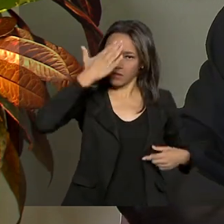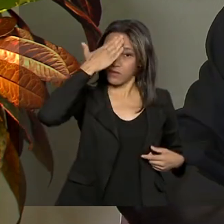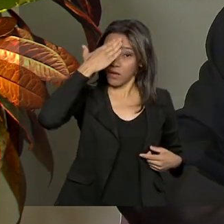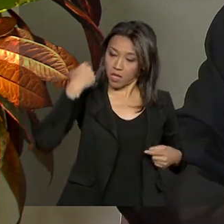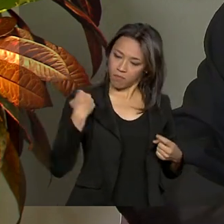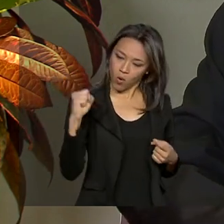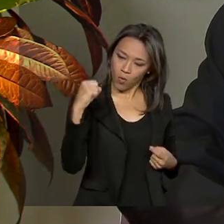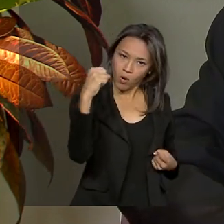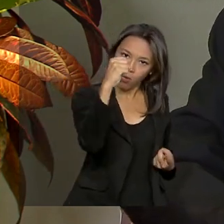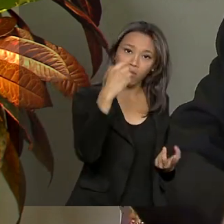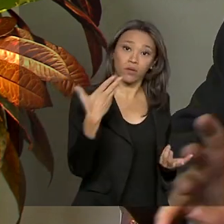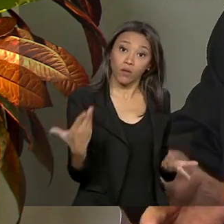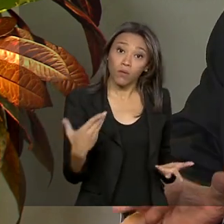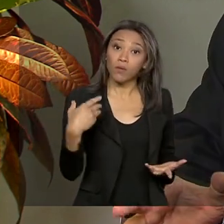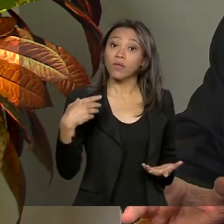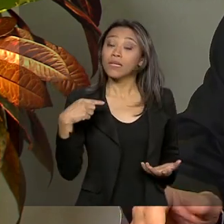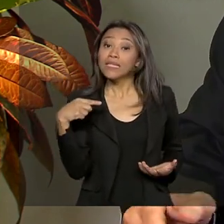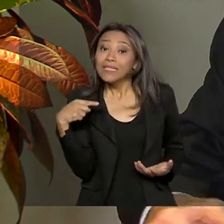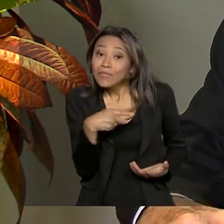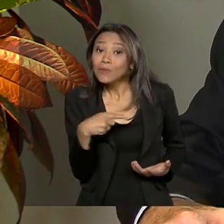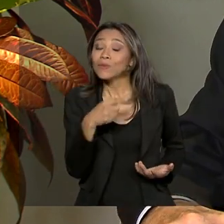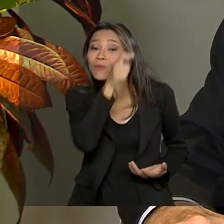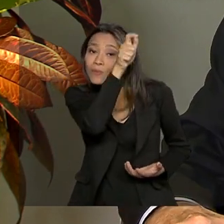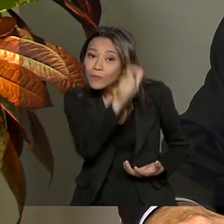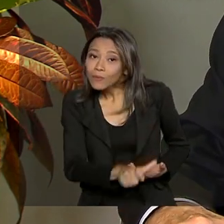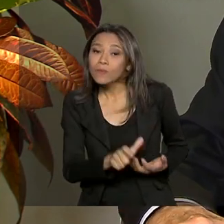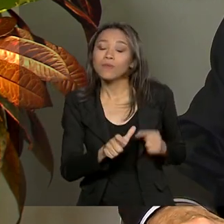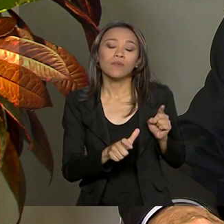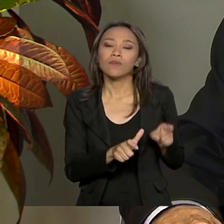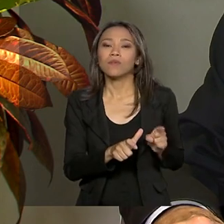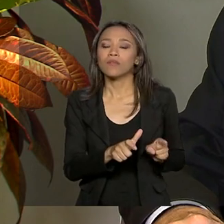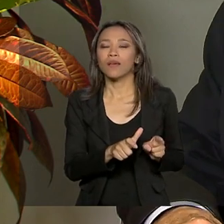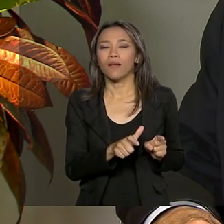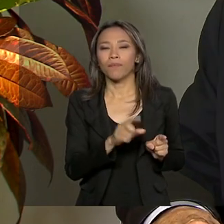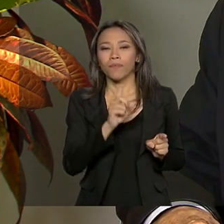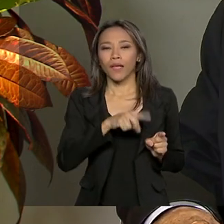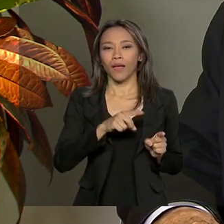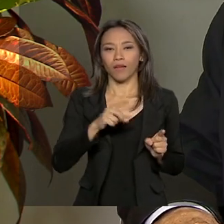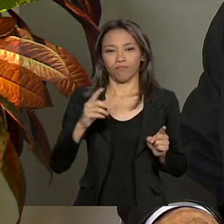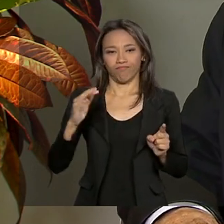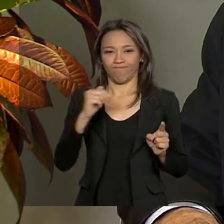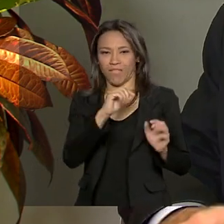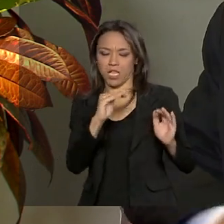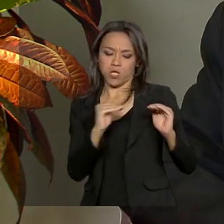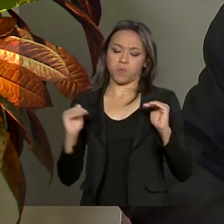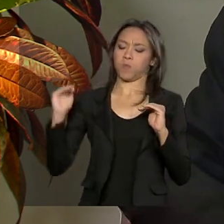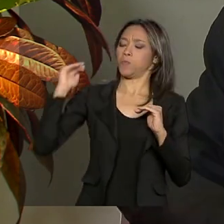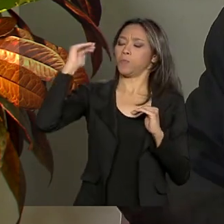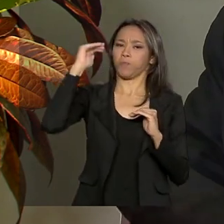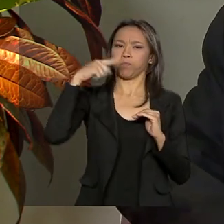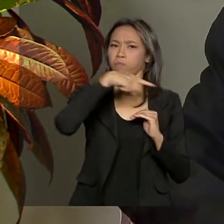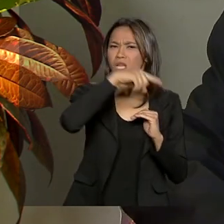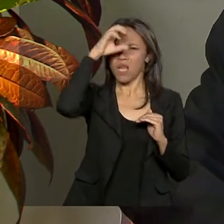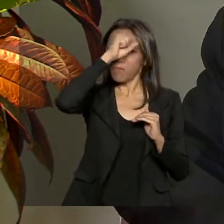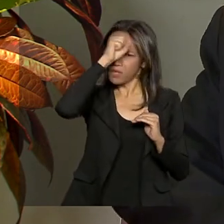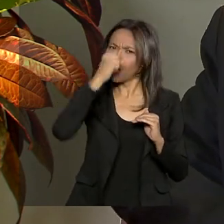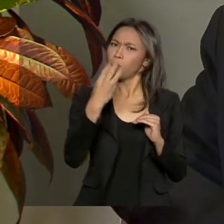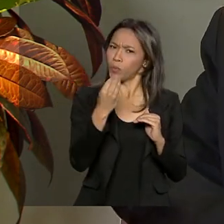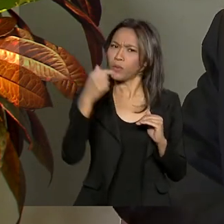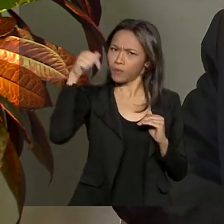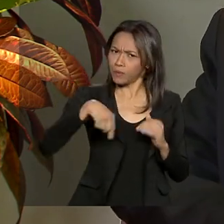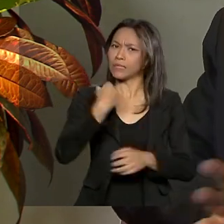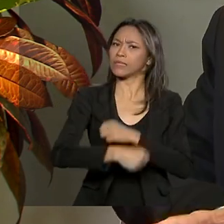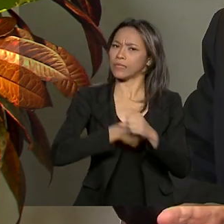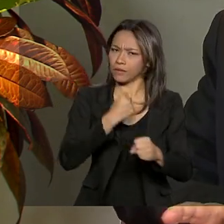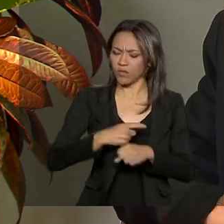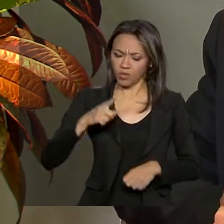isso tirou um pouco dele essa noção do alto clero. E ele aprendeu muito esse ano, eu tenho certeza. Eu estou falando